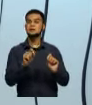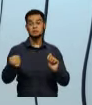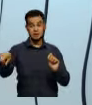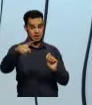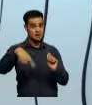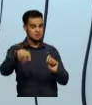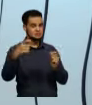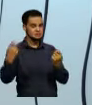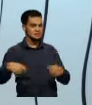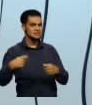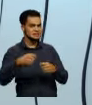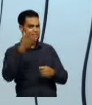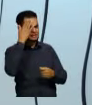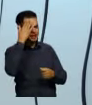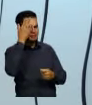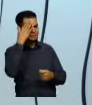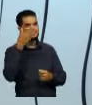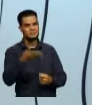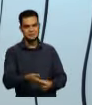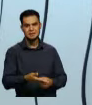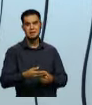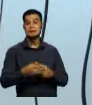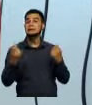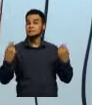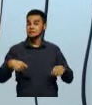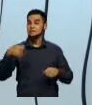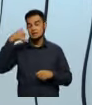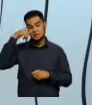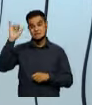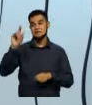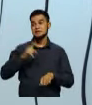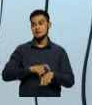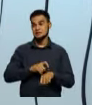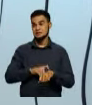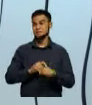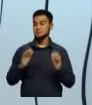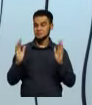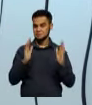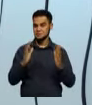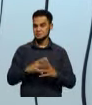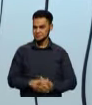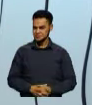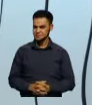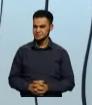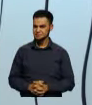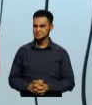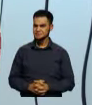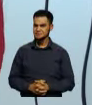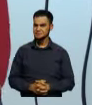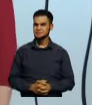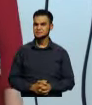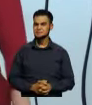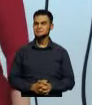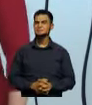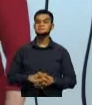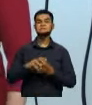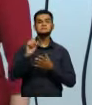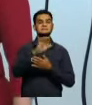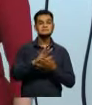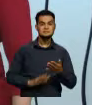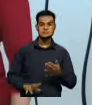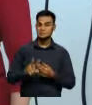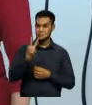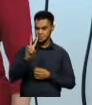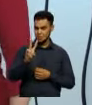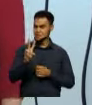saber e precisa evitar nesse momento. Agora, a atividade 2, ela é com